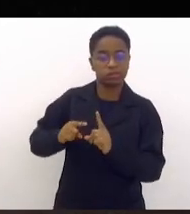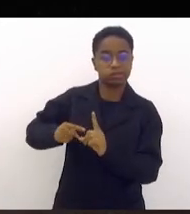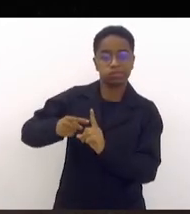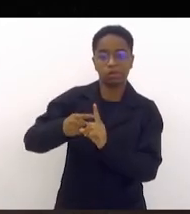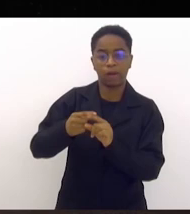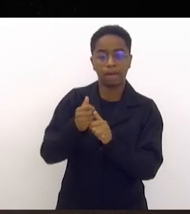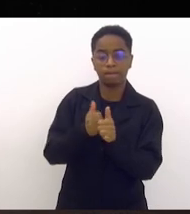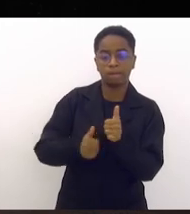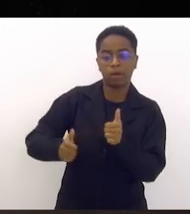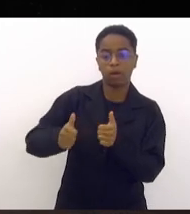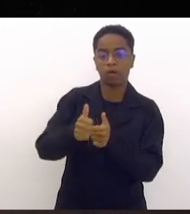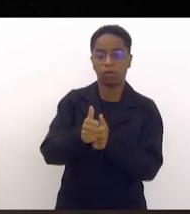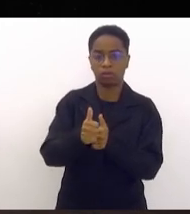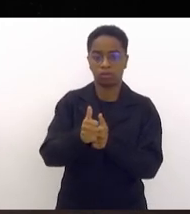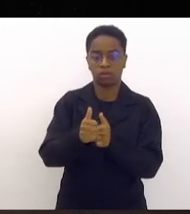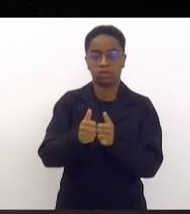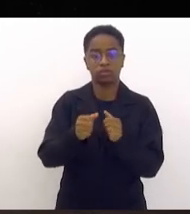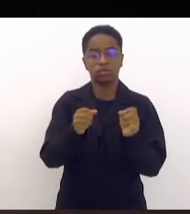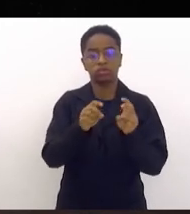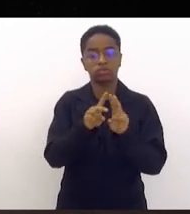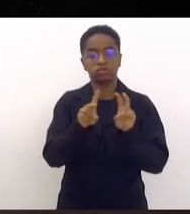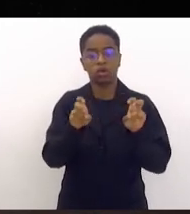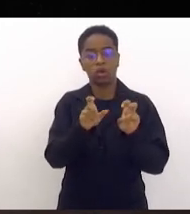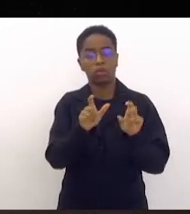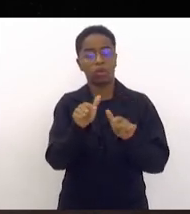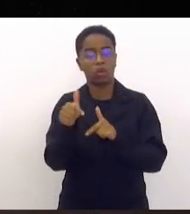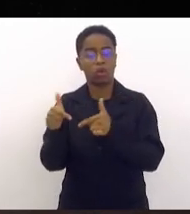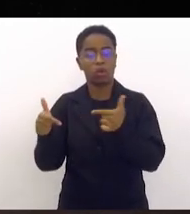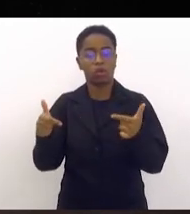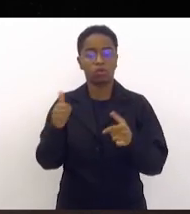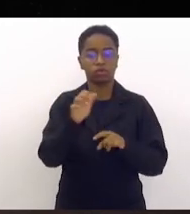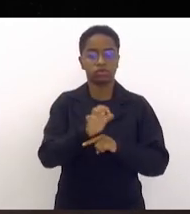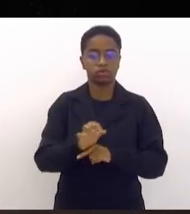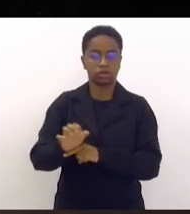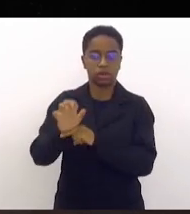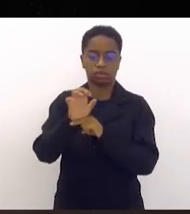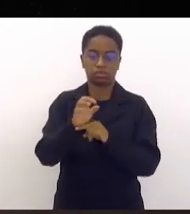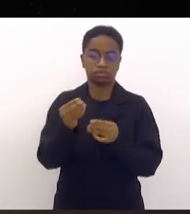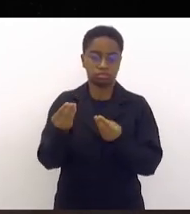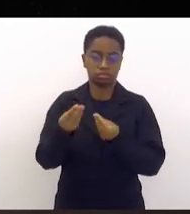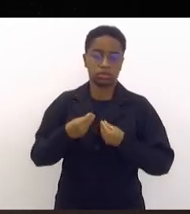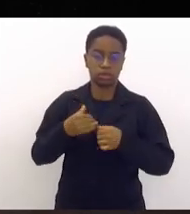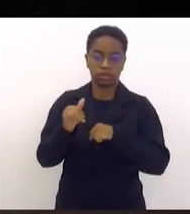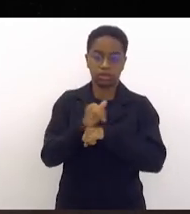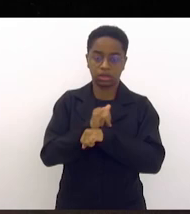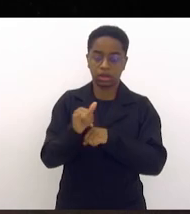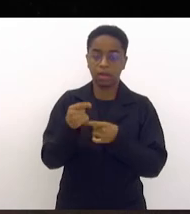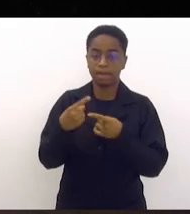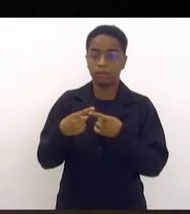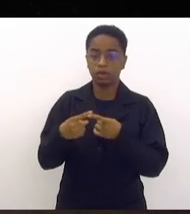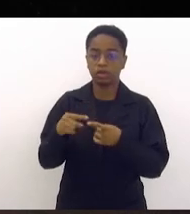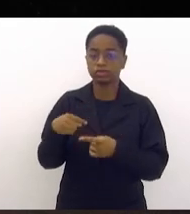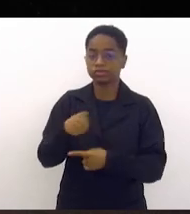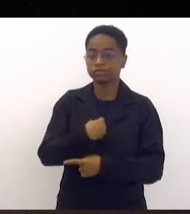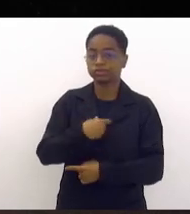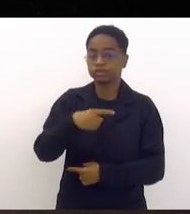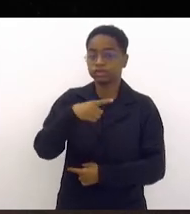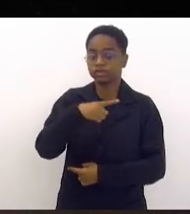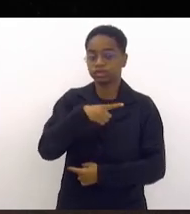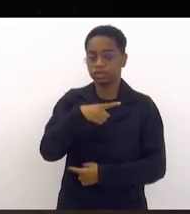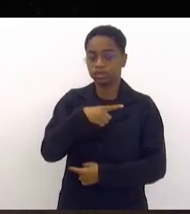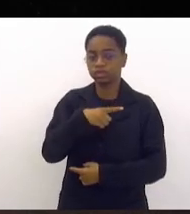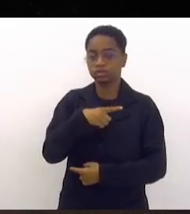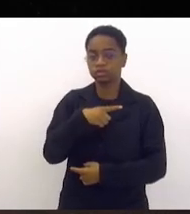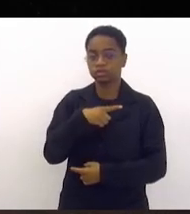estratégica em relação aos outros Estados da Federação. Nós possuímos reservas